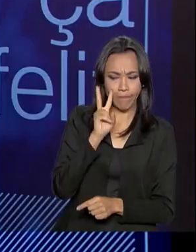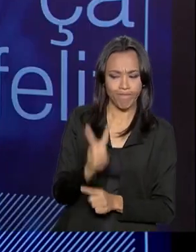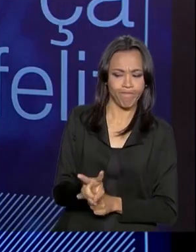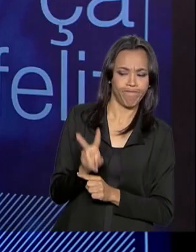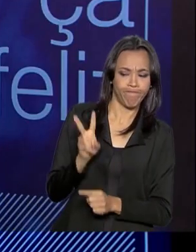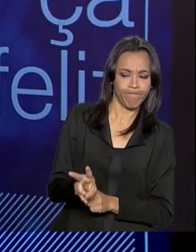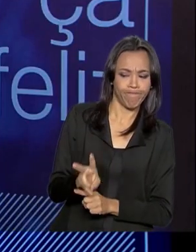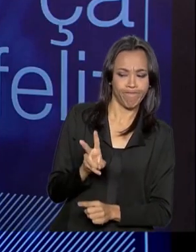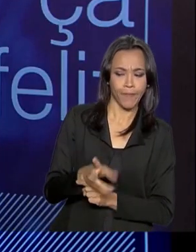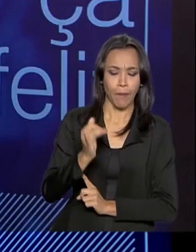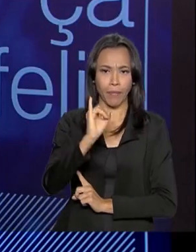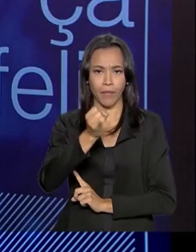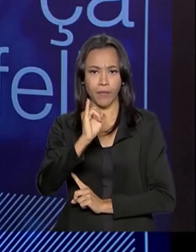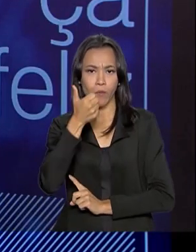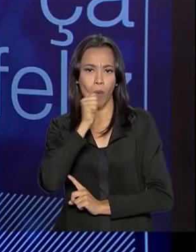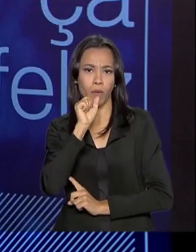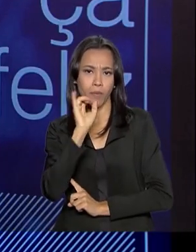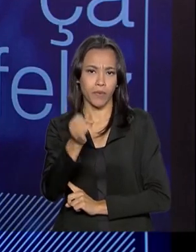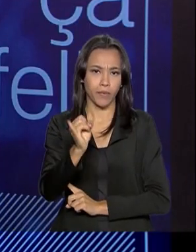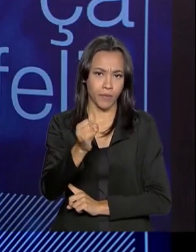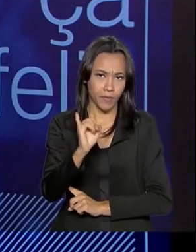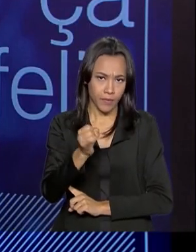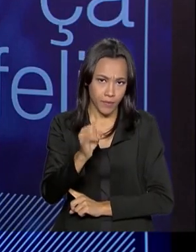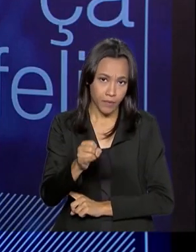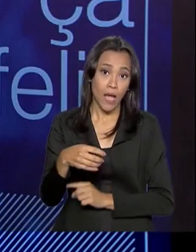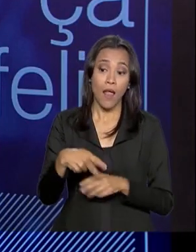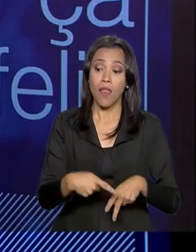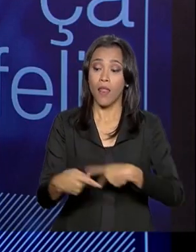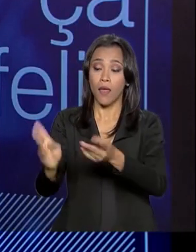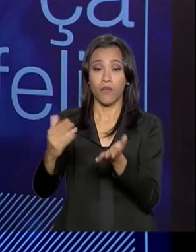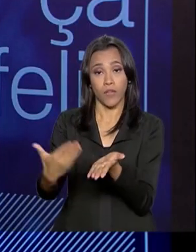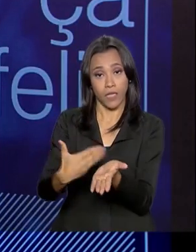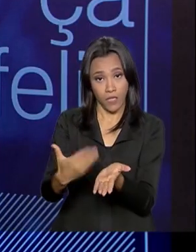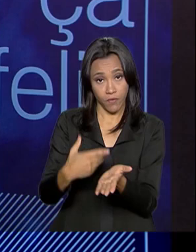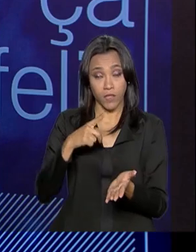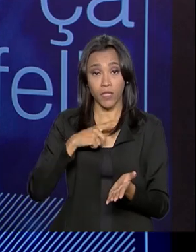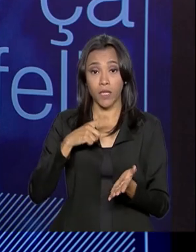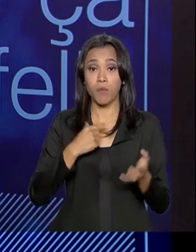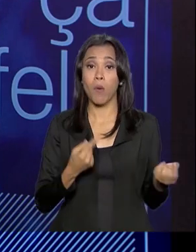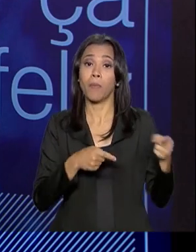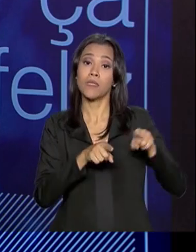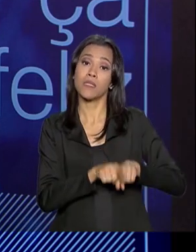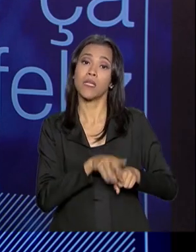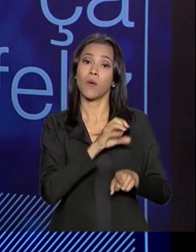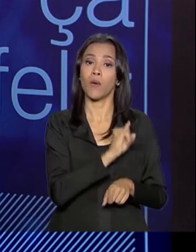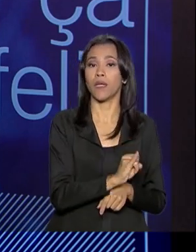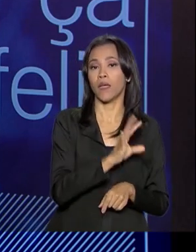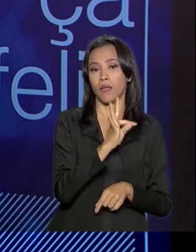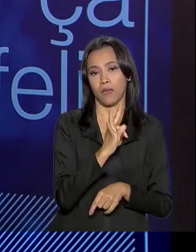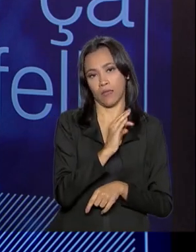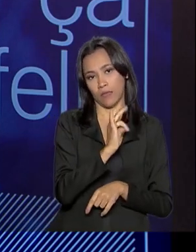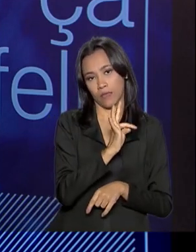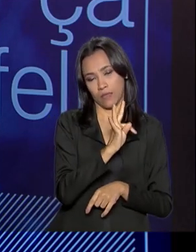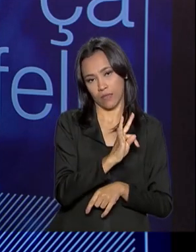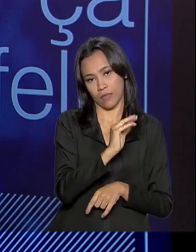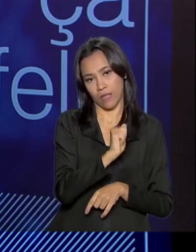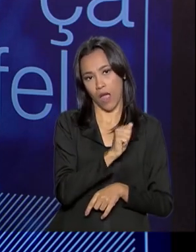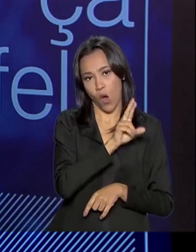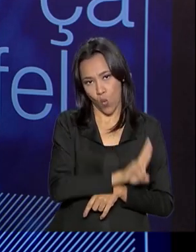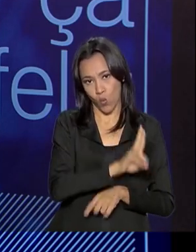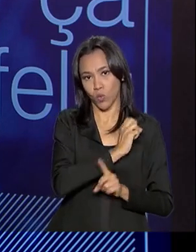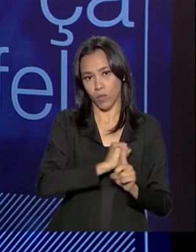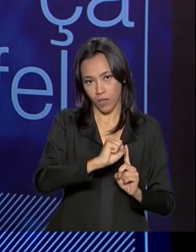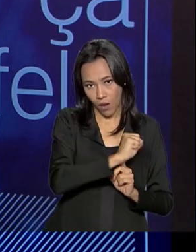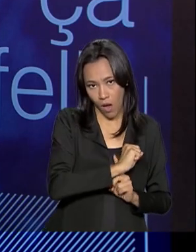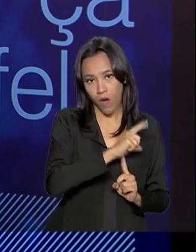fazendo esse acompanhamento da criança. Leva livros. Nós temos uma parceria com o Itaú Social de 10 milhões de livros para distribuir,